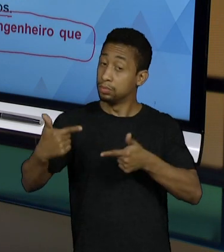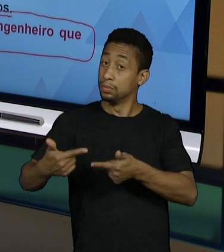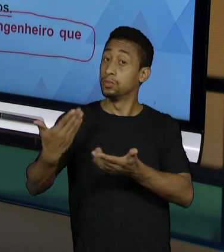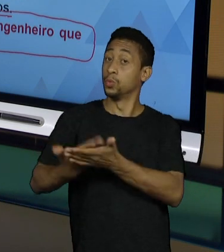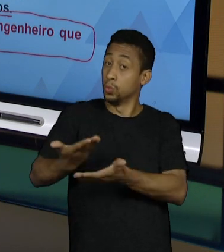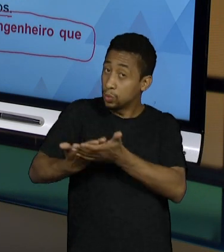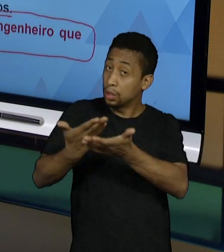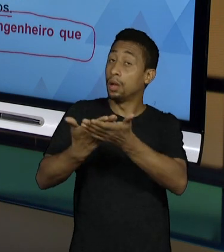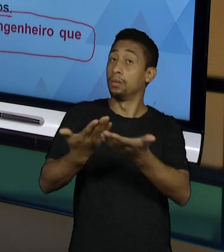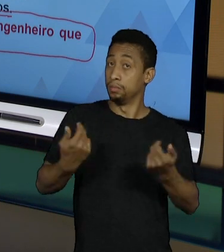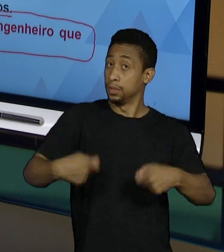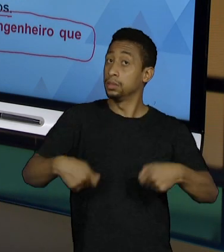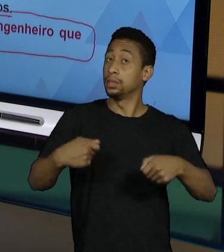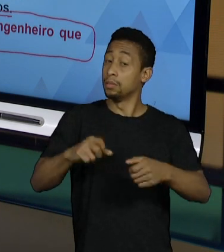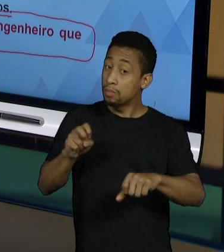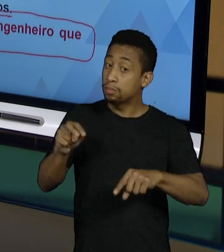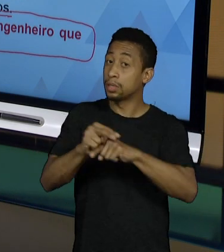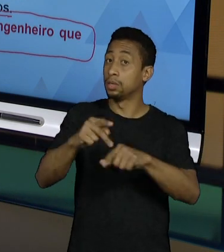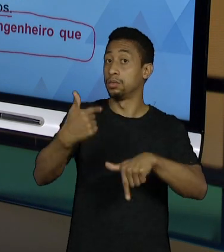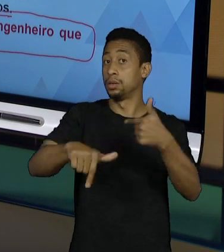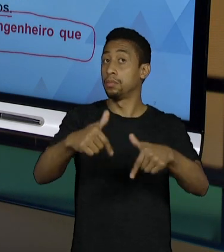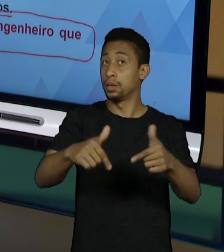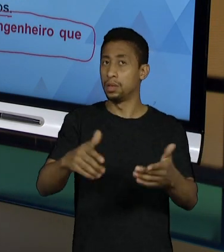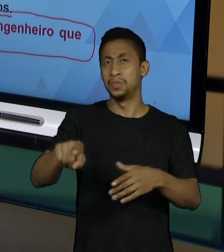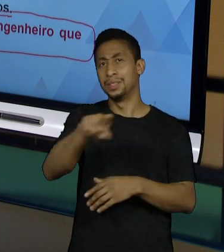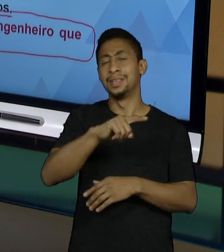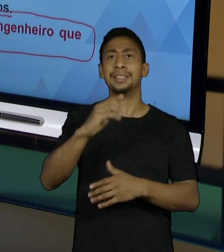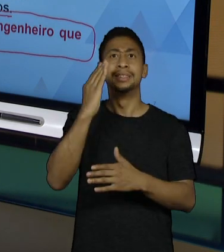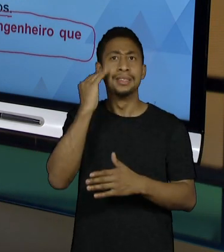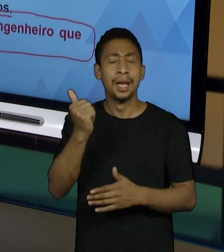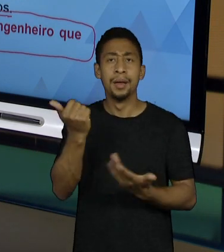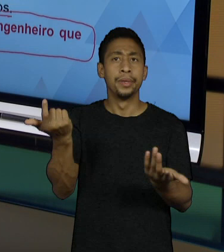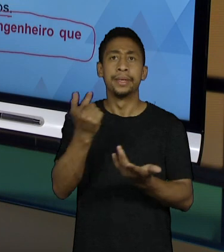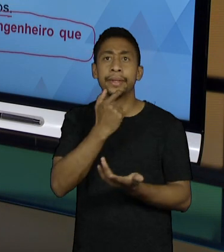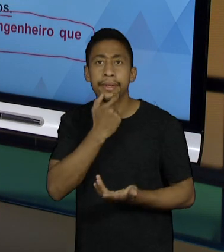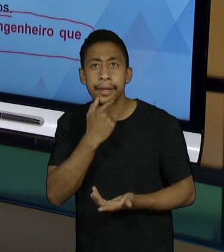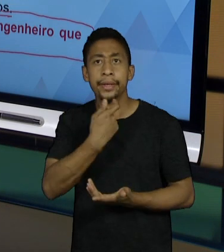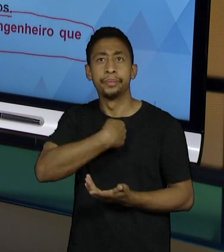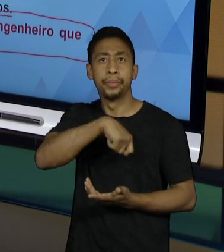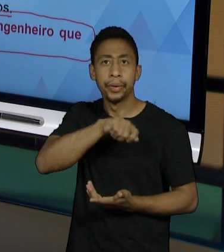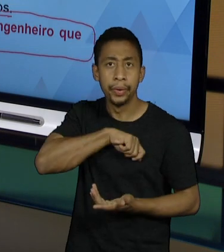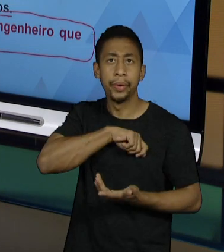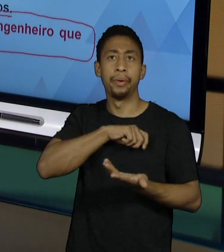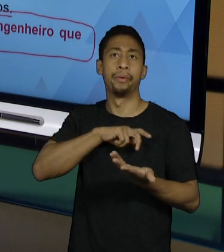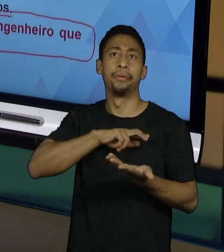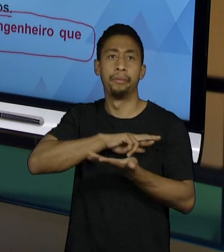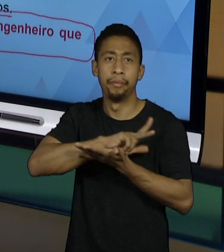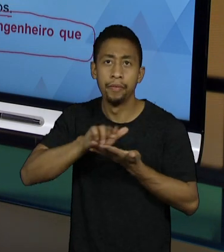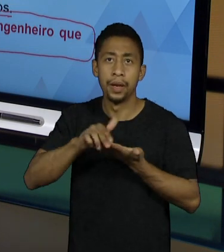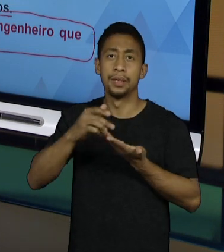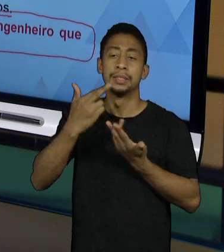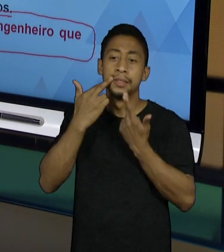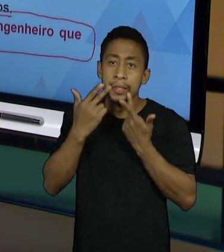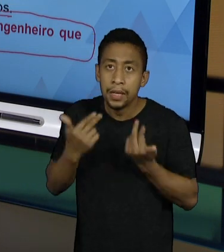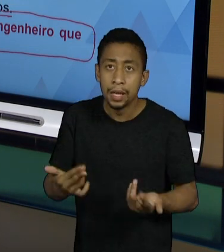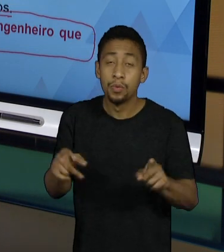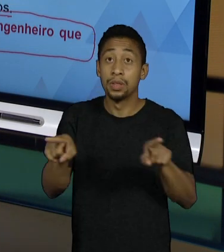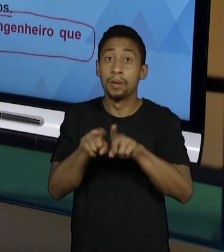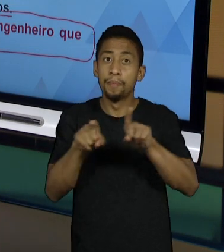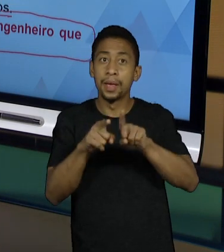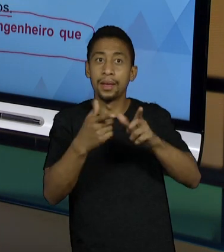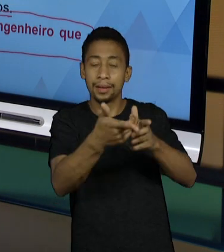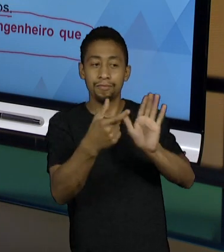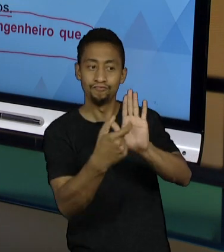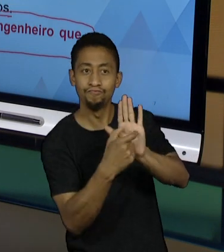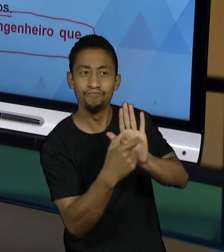Então, se você é atualizado, se você sabe várias línguas, aquela ferramenta que saiu, computacional que saiu